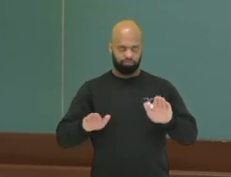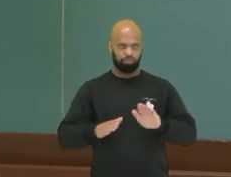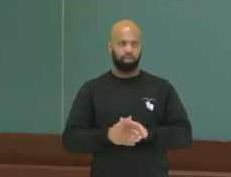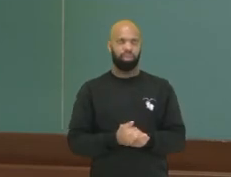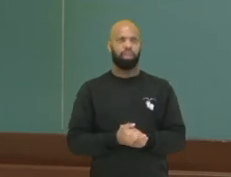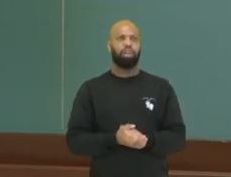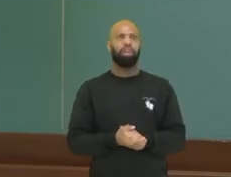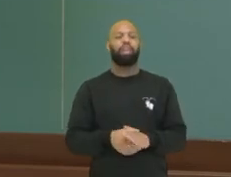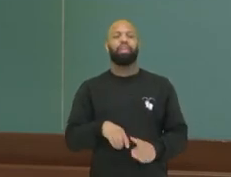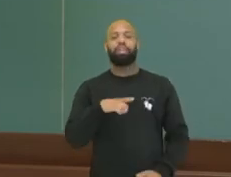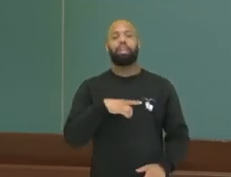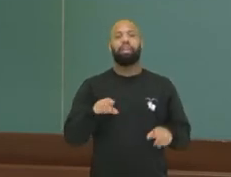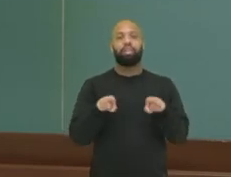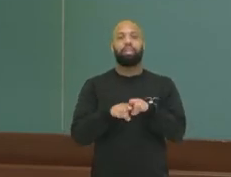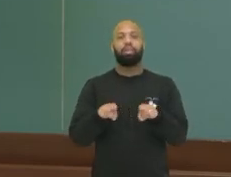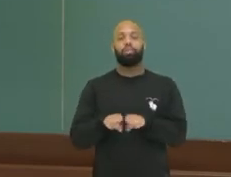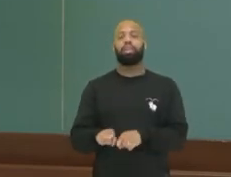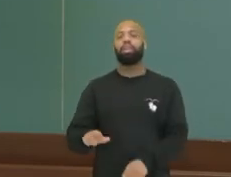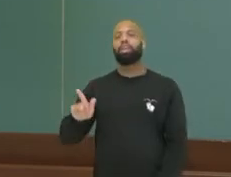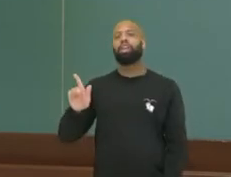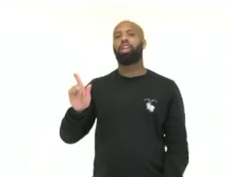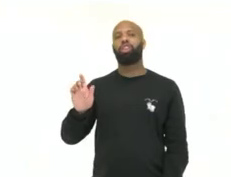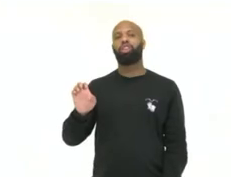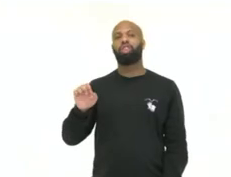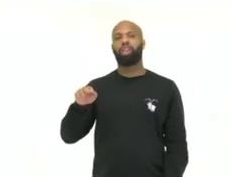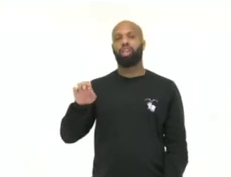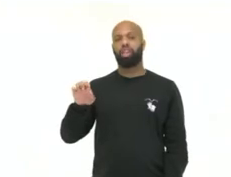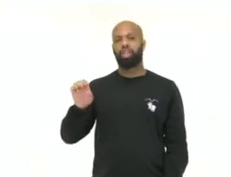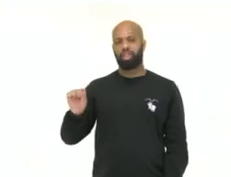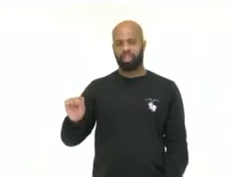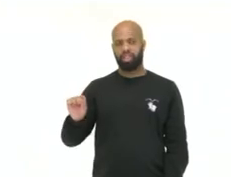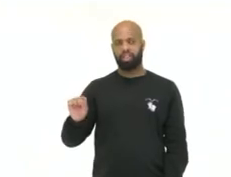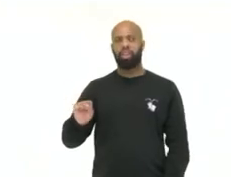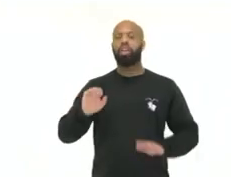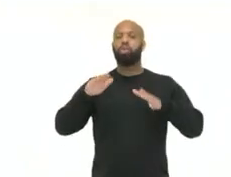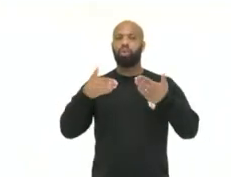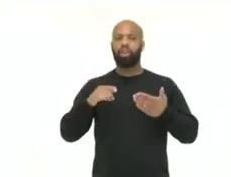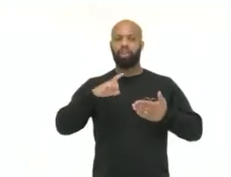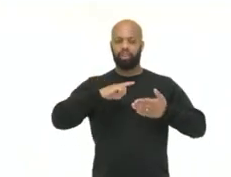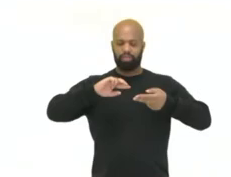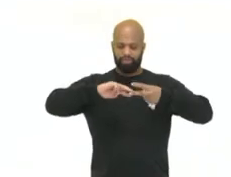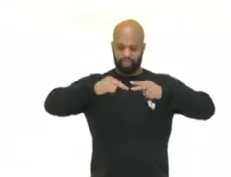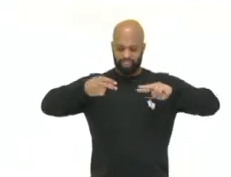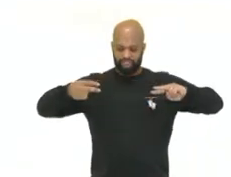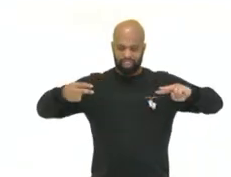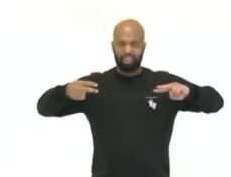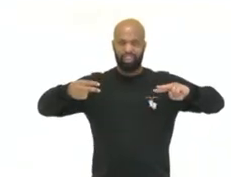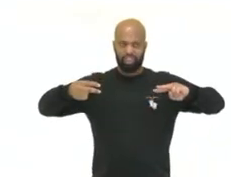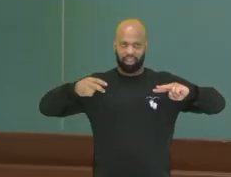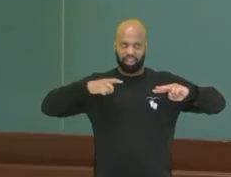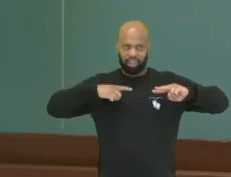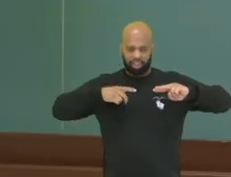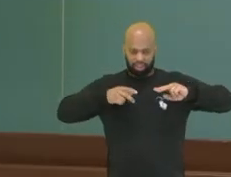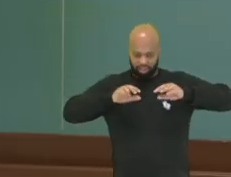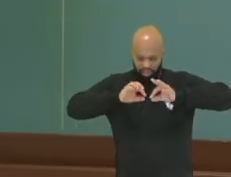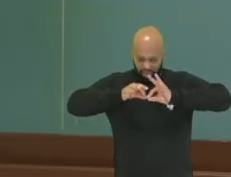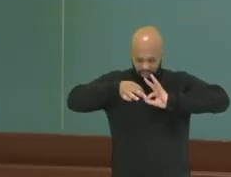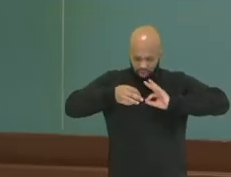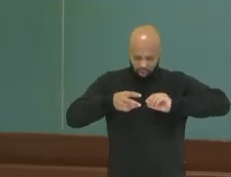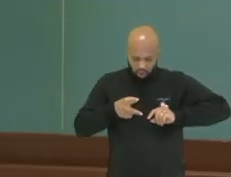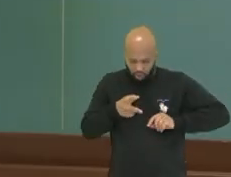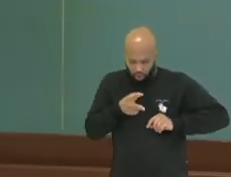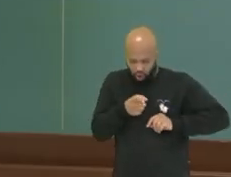Temos os genes. Aonde estão os genes? Então, cada recorte deste DNA,